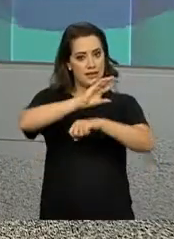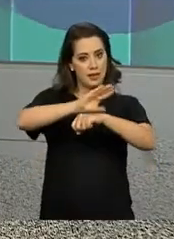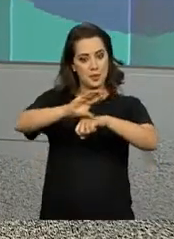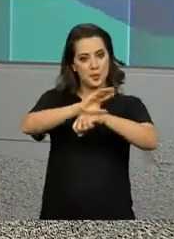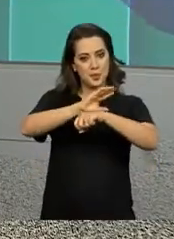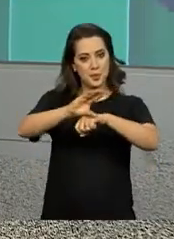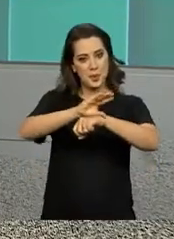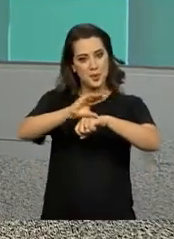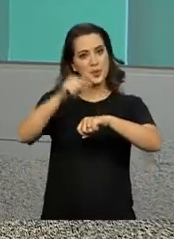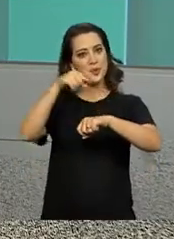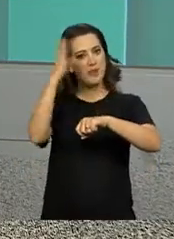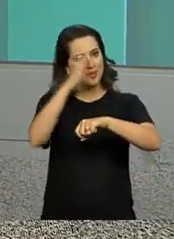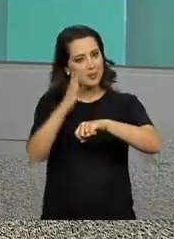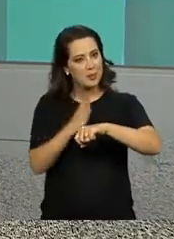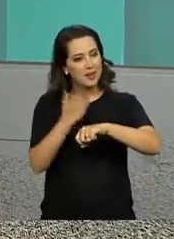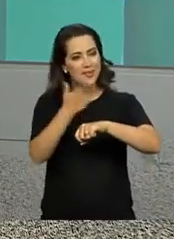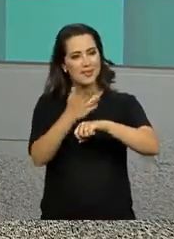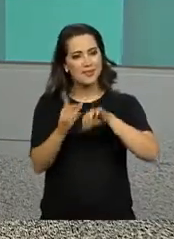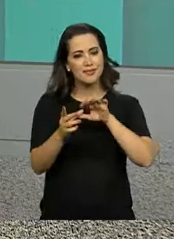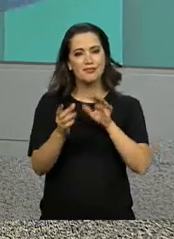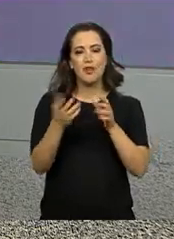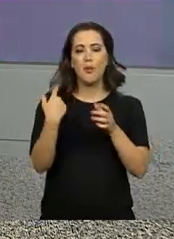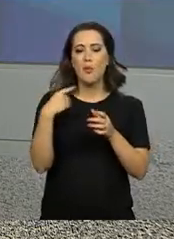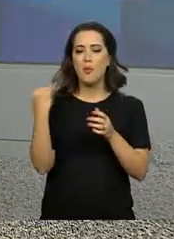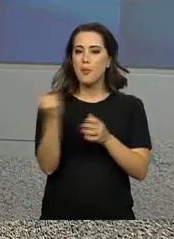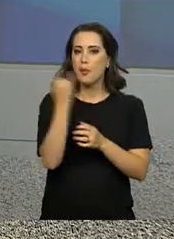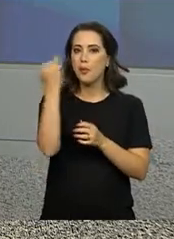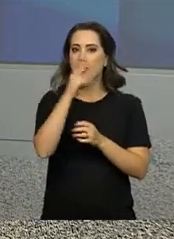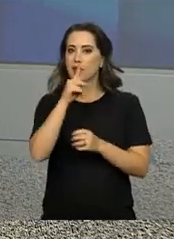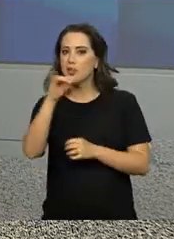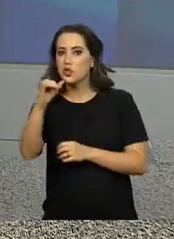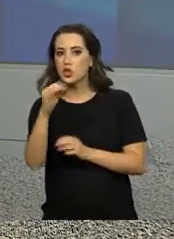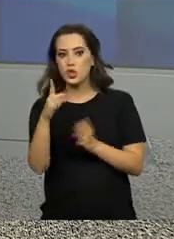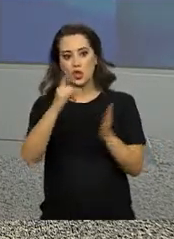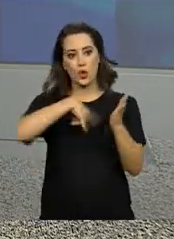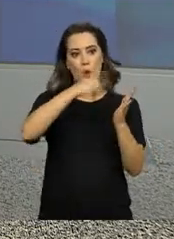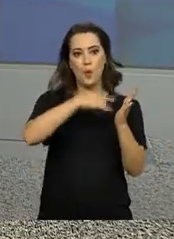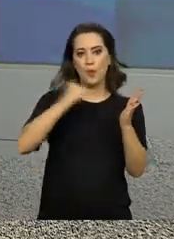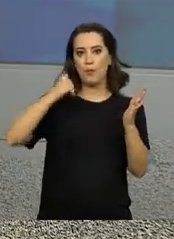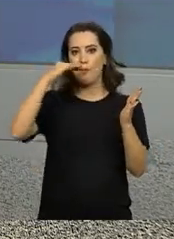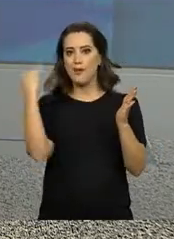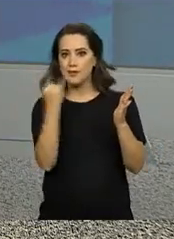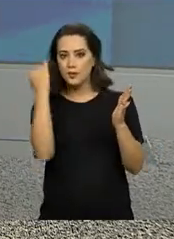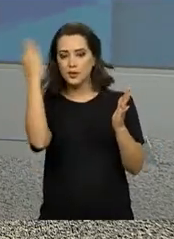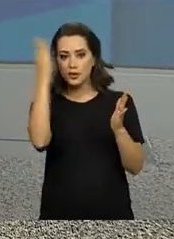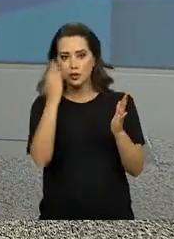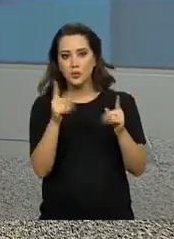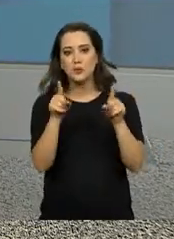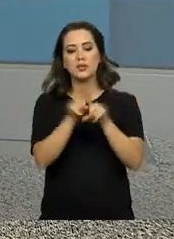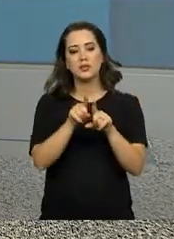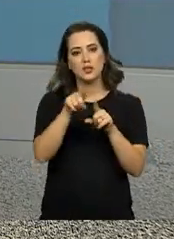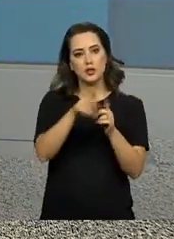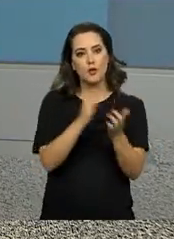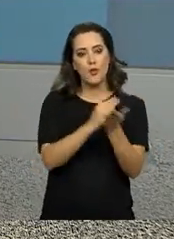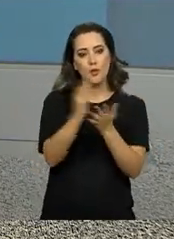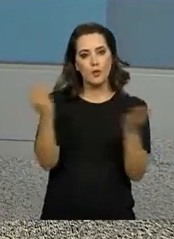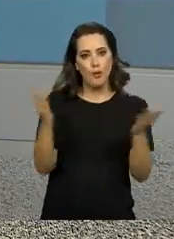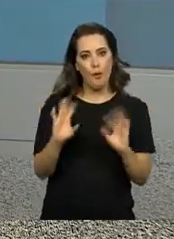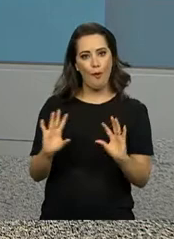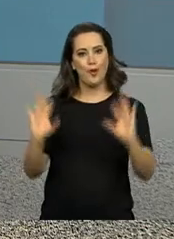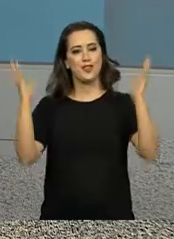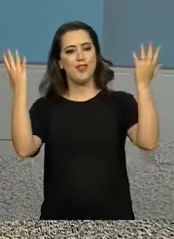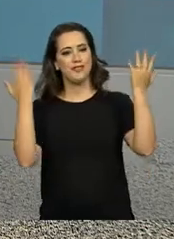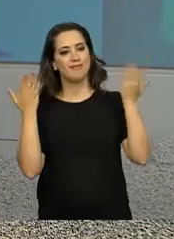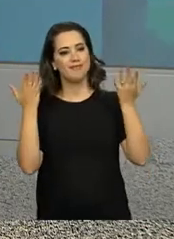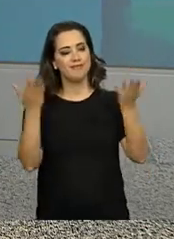Constituição Brasileira. O aniversário do mais importante documento do Brasil é amanhã, mas as comemorações já começaram. Hoje, o presidente